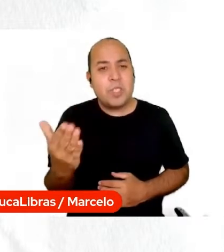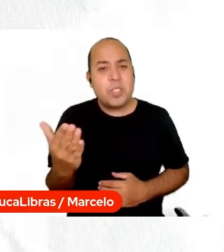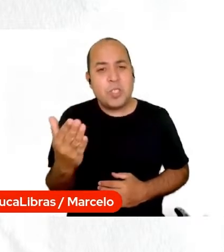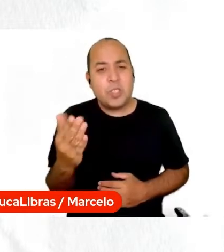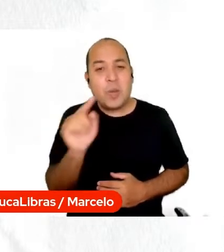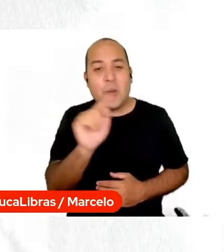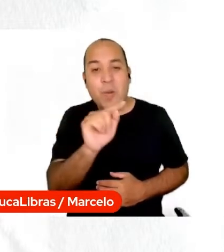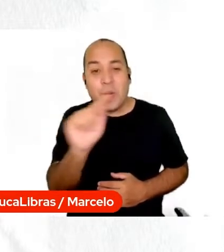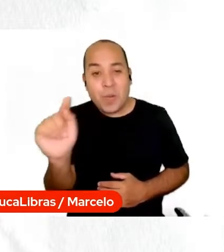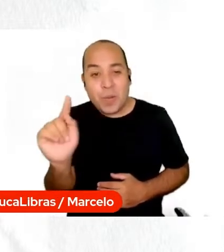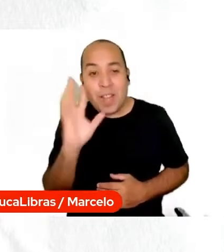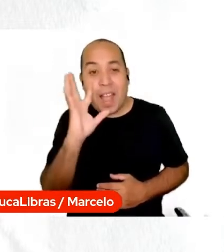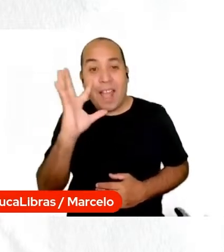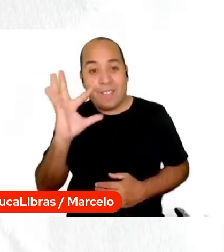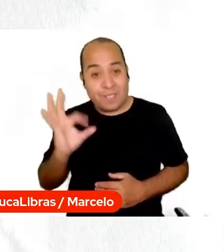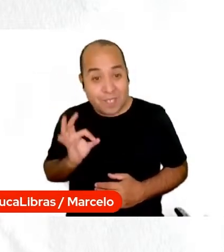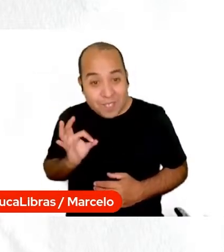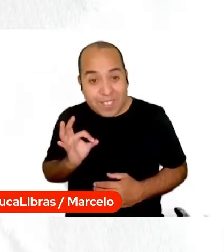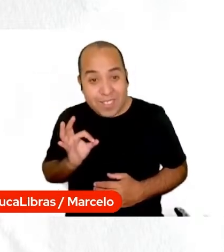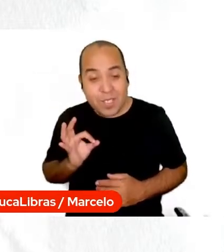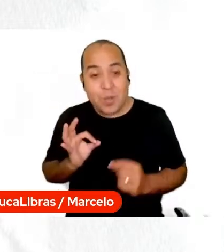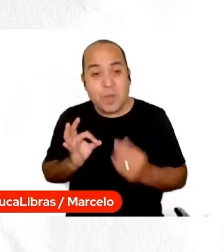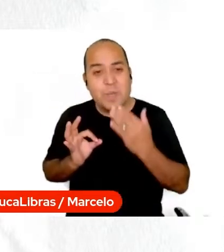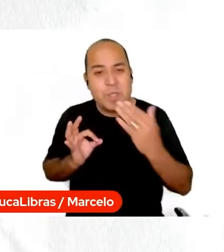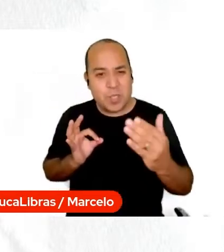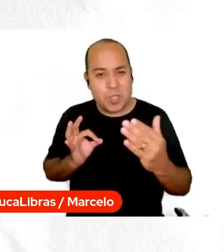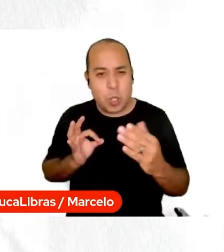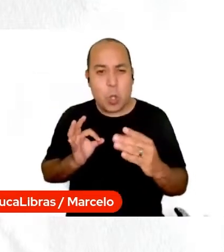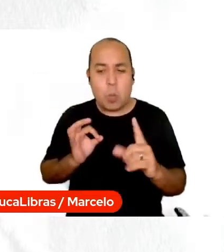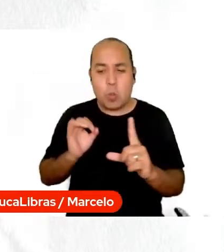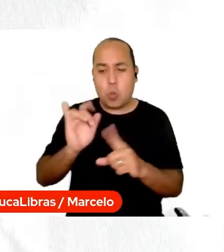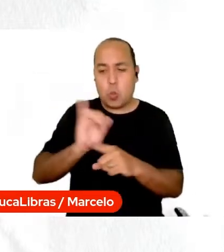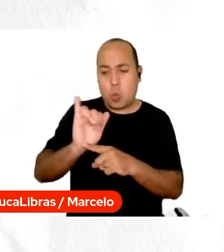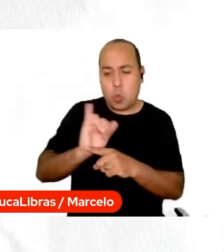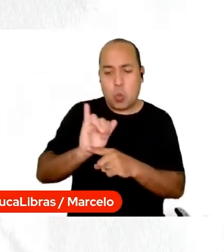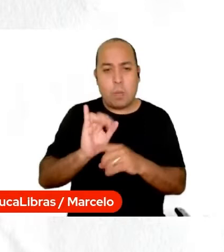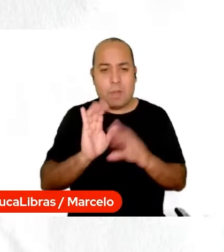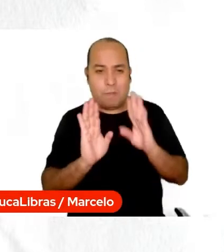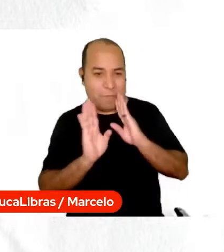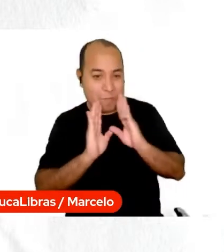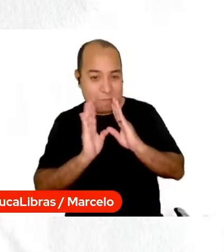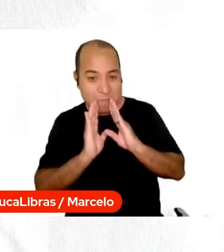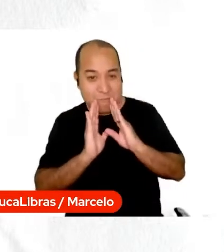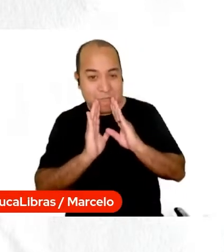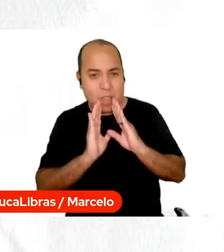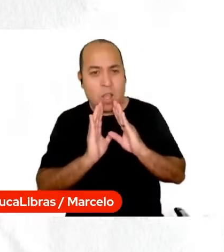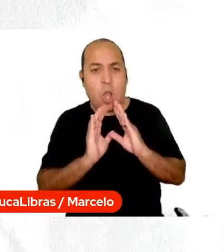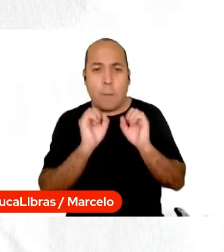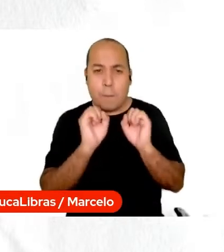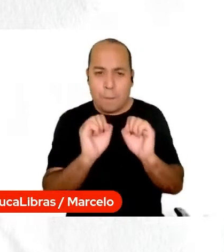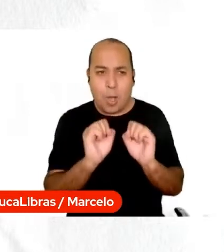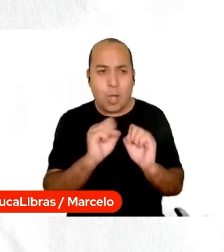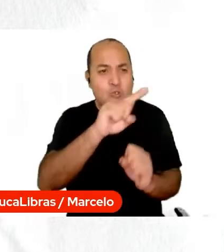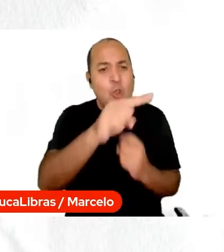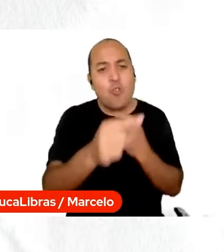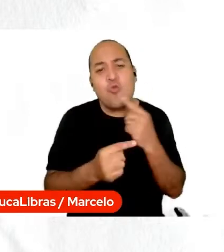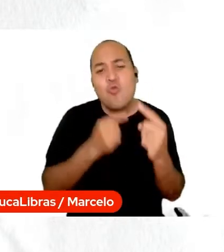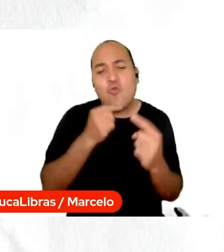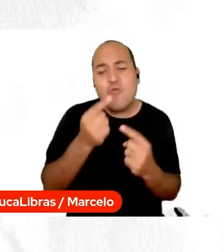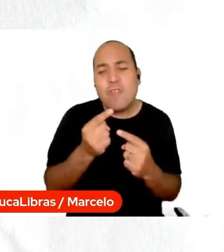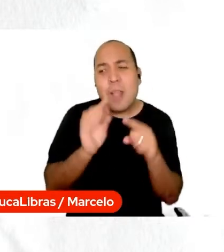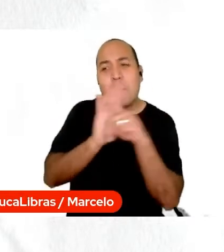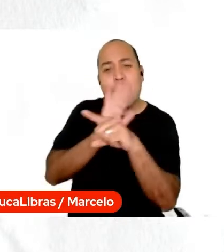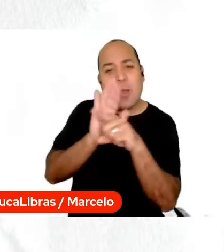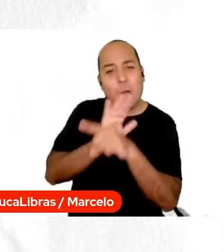ouvintes, as pessoas que estão nos assistindo pelo nosso canal no YouTube, no Facebook, que envie suas questões para os nossos convidados aqui pelo